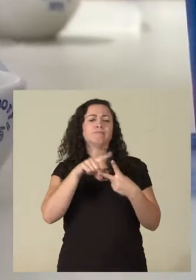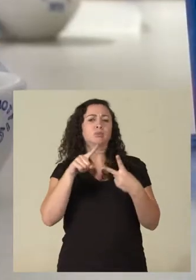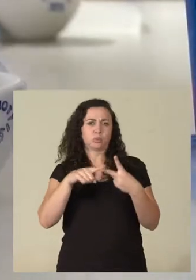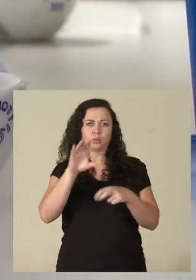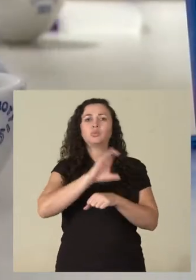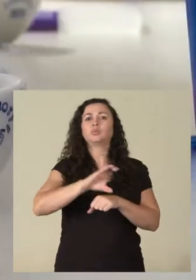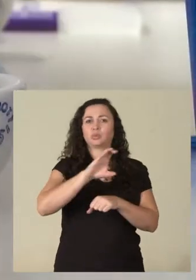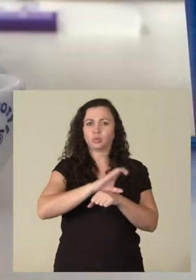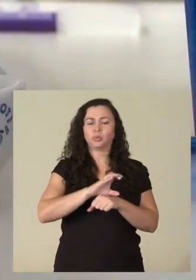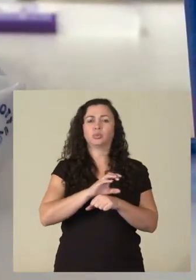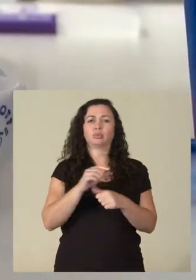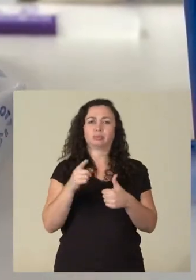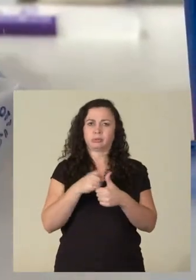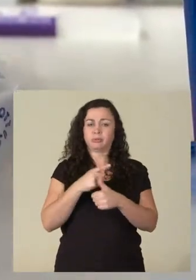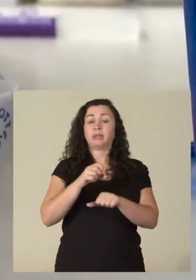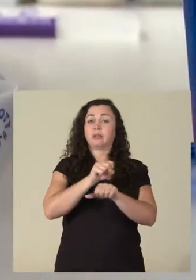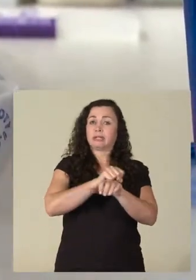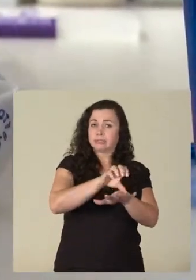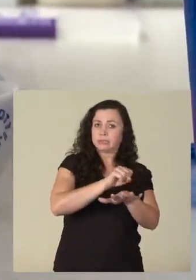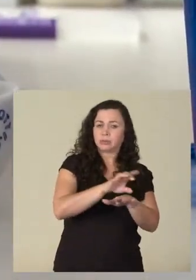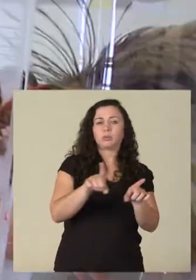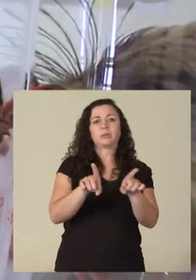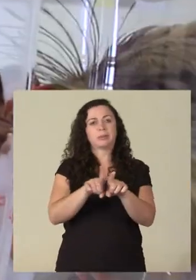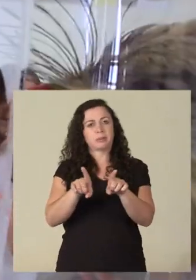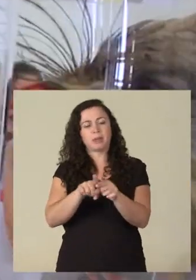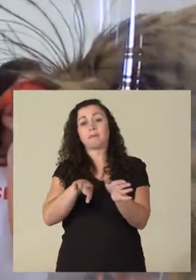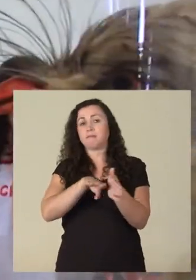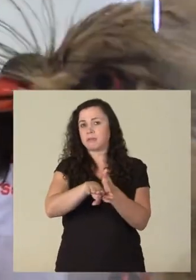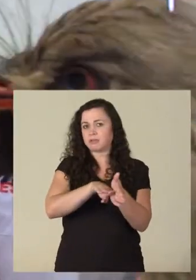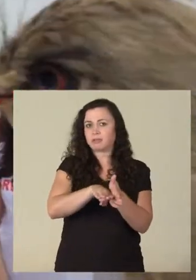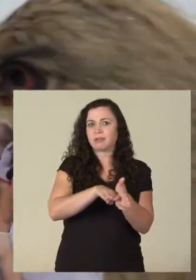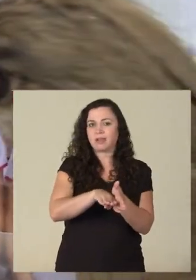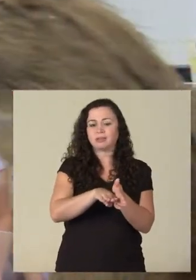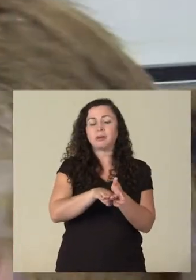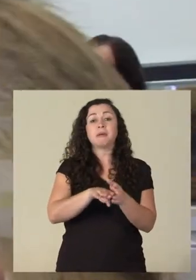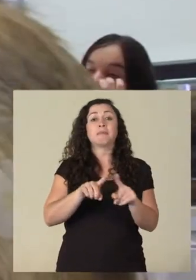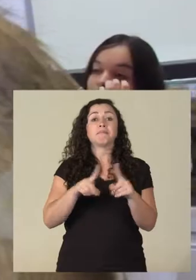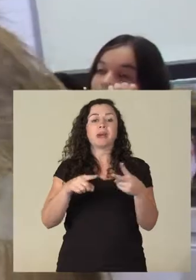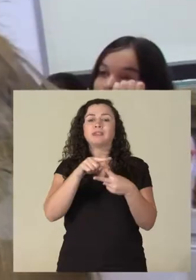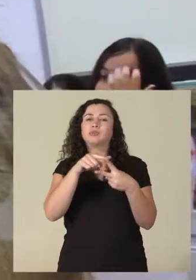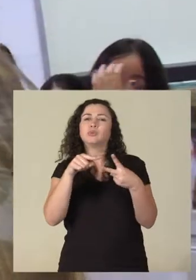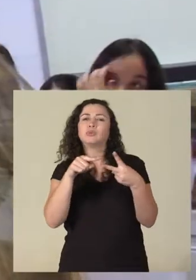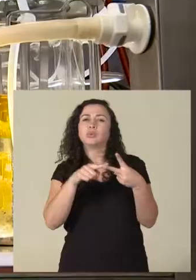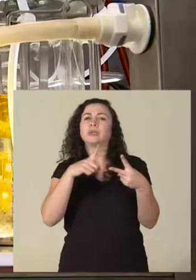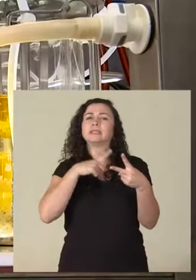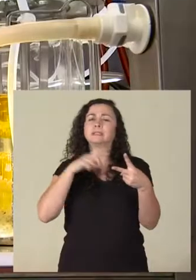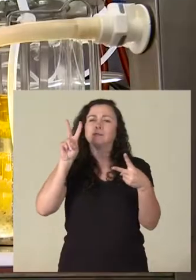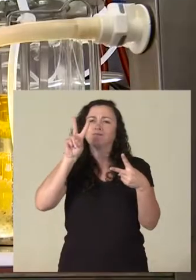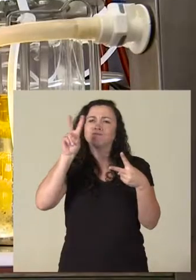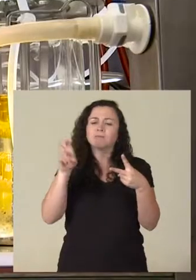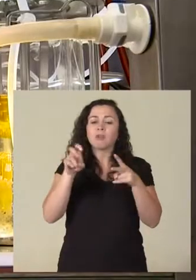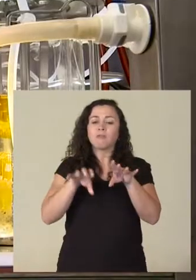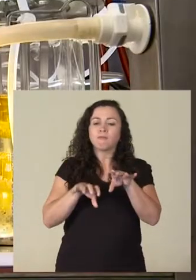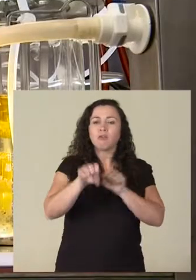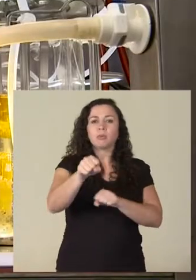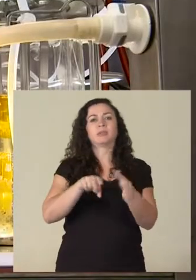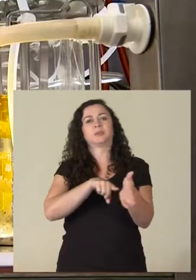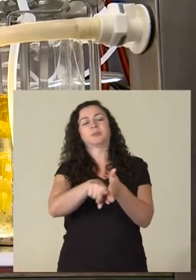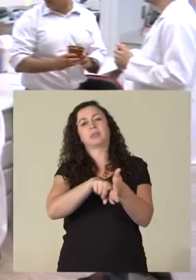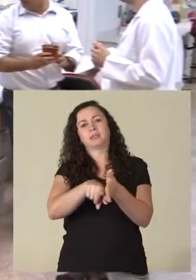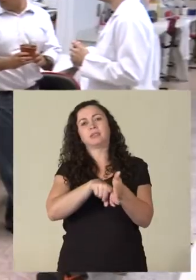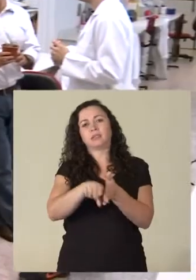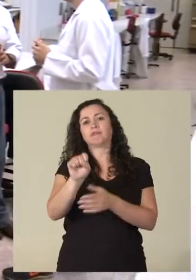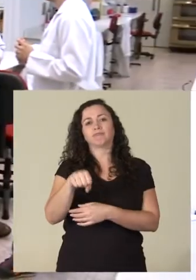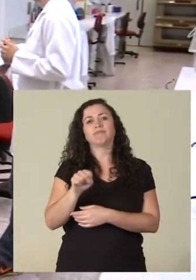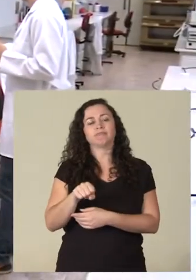os dois cursos, tanto de licenciatura quanto de bacharelado, tem um caráter muito forte de formação